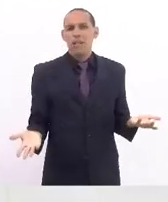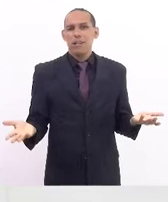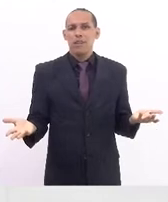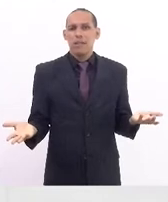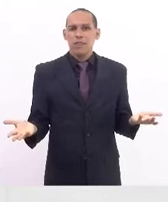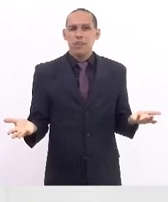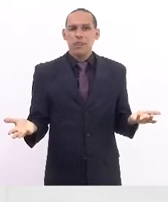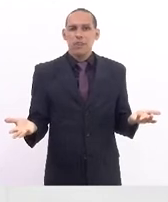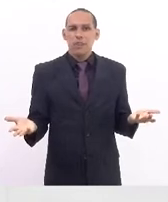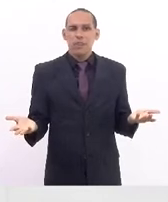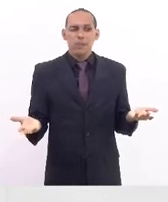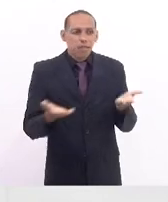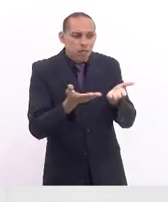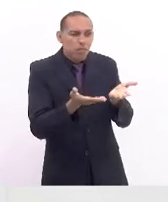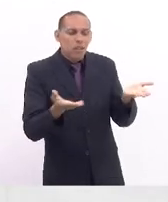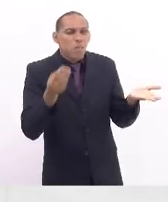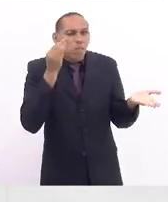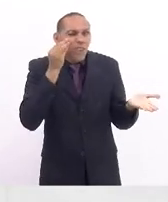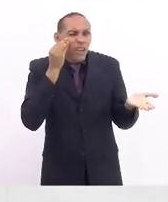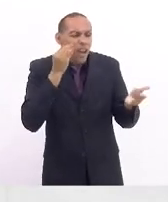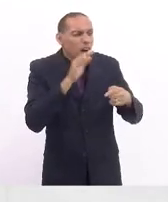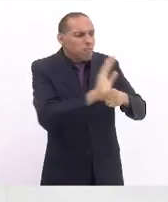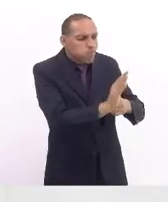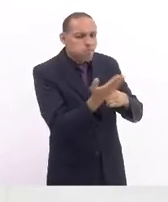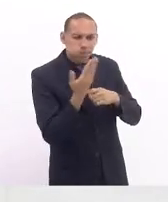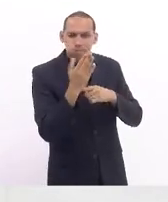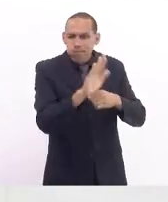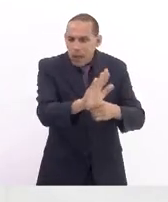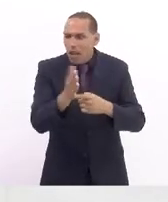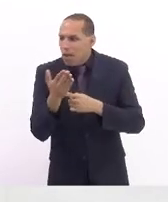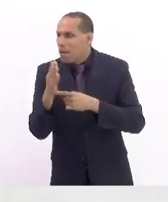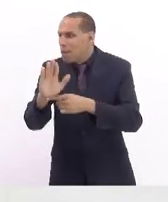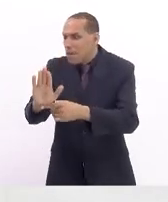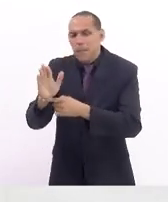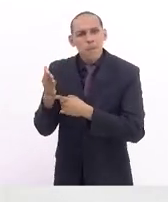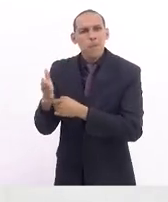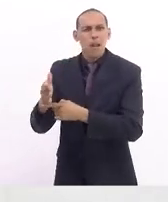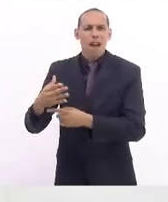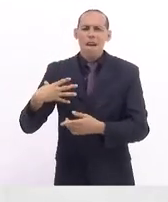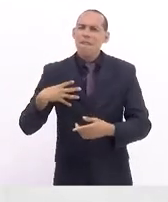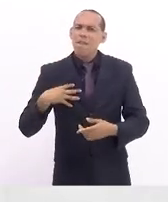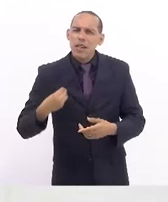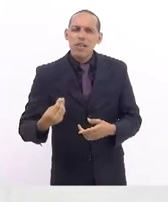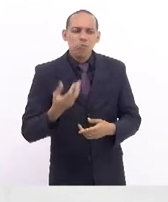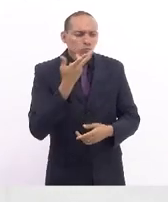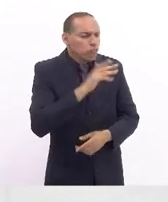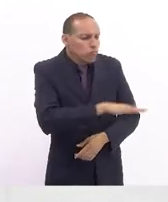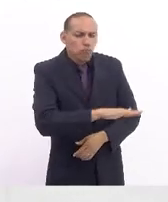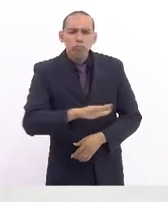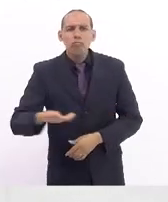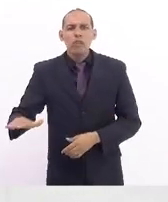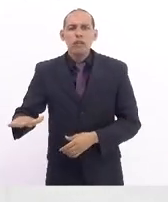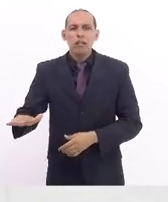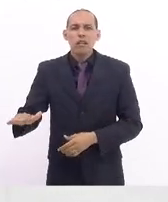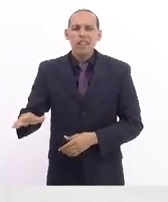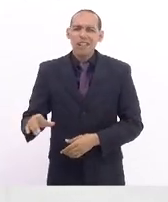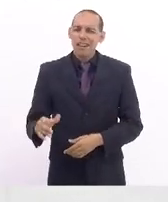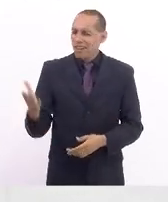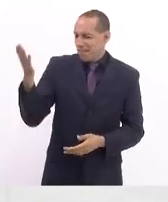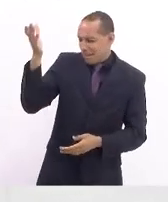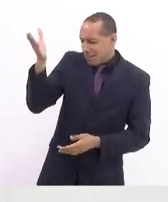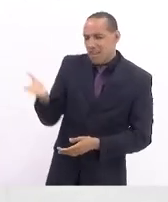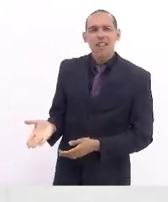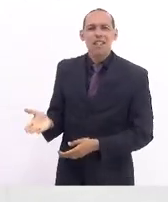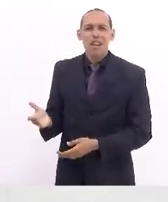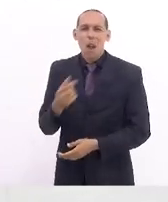que estão ali tentando ajudar umas às outras, ajudar as crianças, ajudar os filhos, deputado Val. E aí me chega um indivíduo, sai